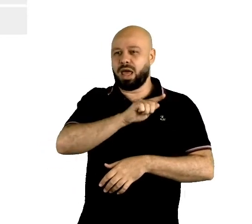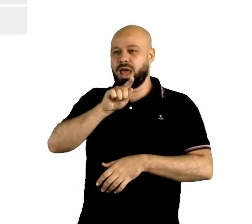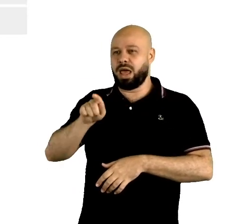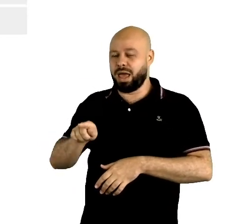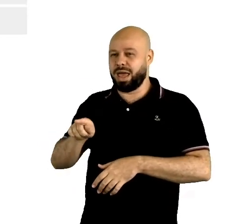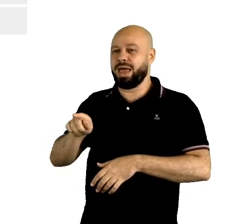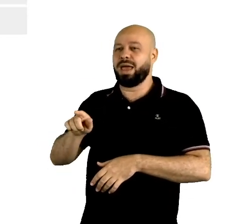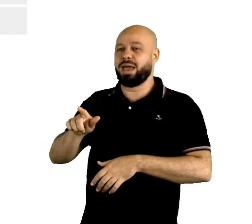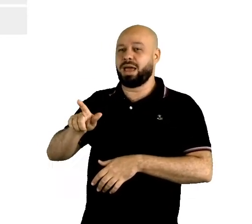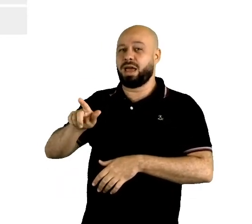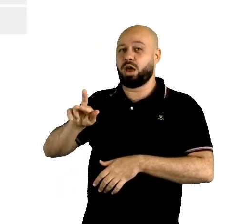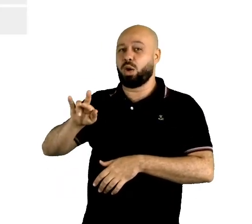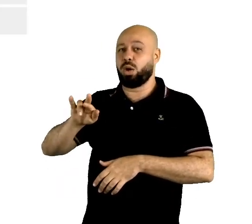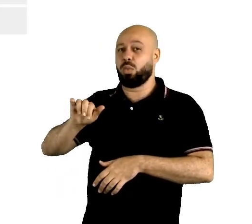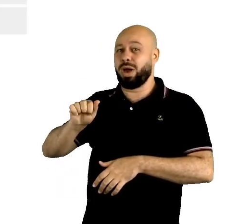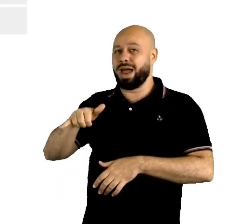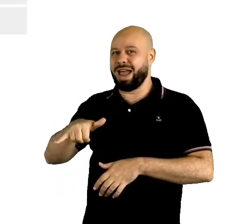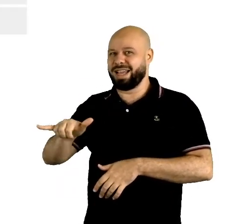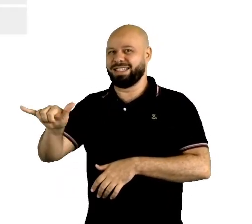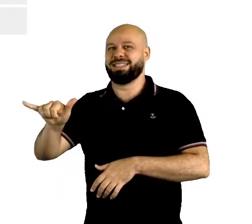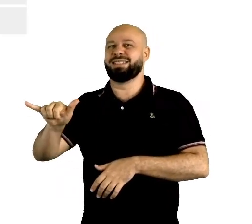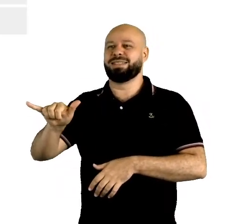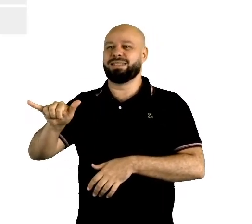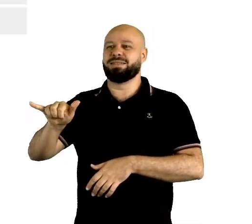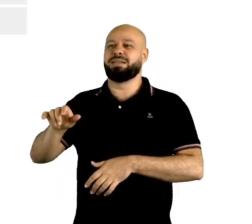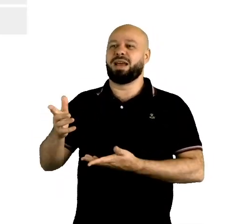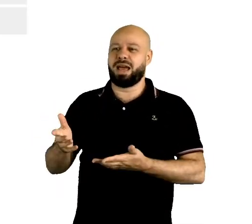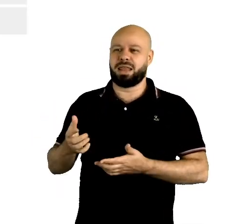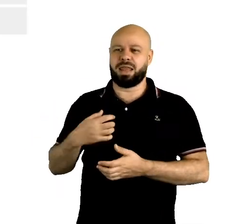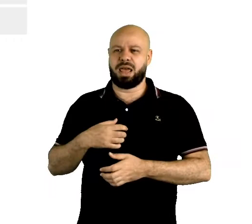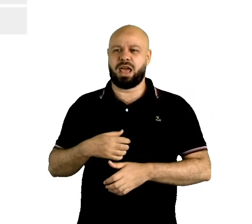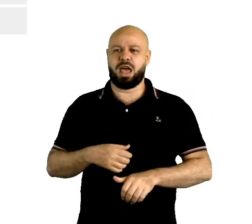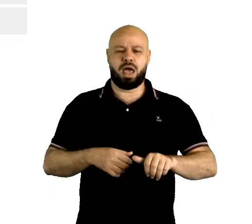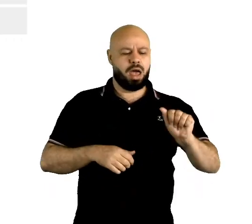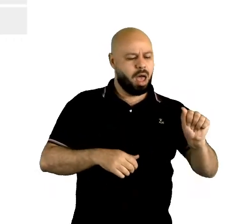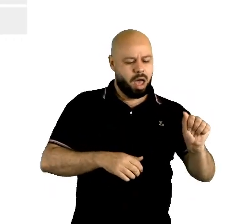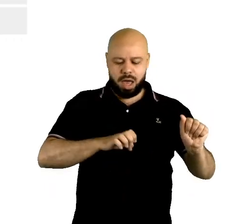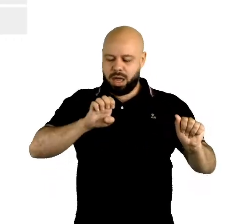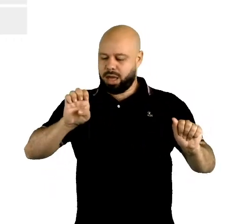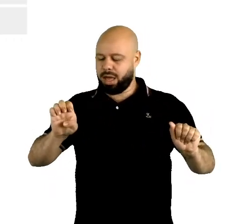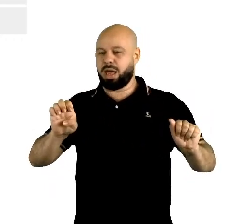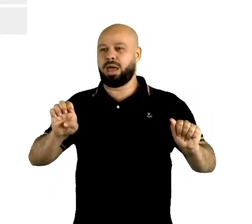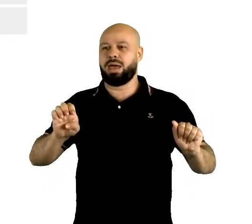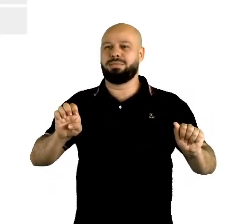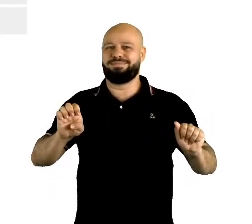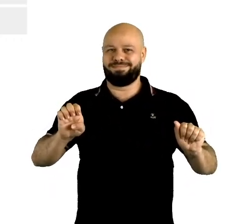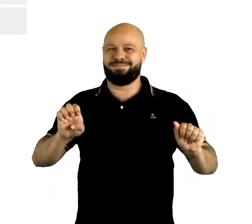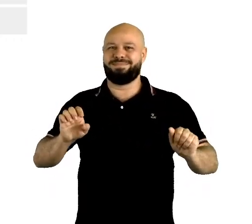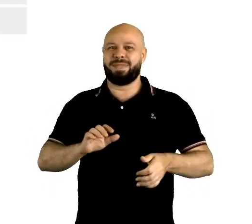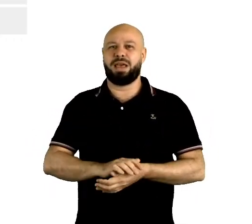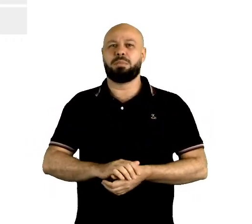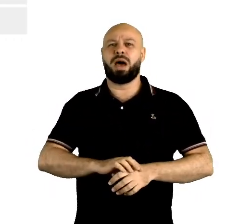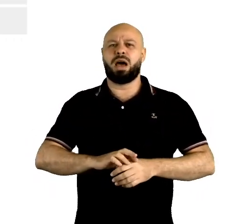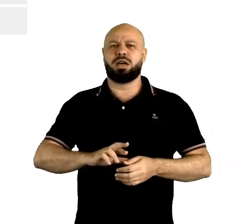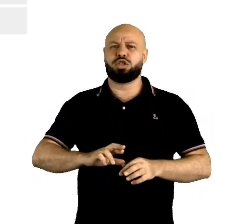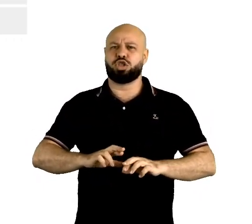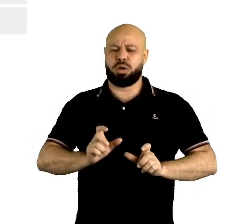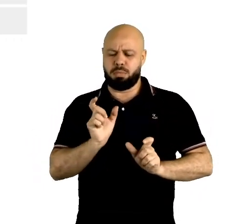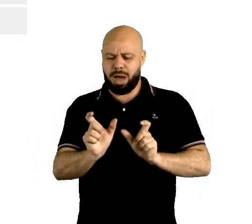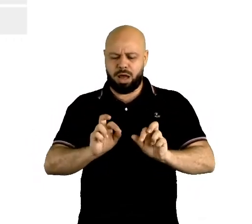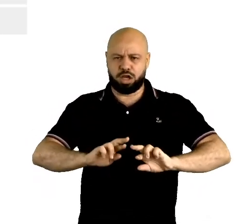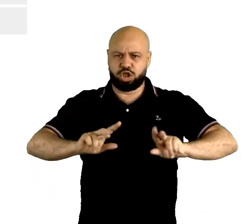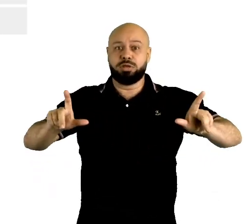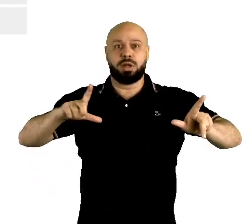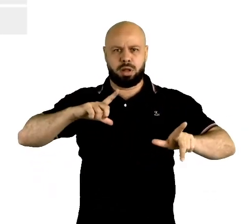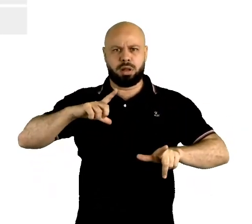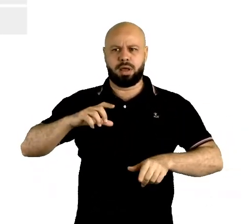A, enquanto na Inglaterra é grafado com a letra E. Nós temos aí uma diferença gritante em outras palavras, exemplo, por exemplo,